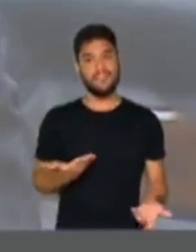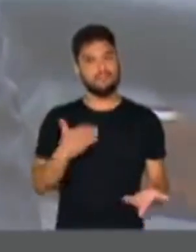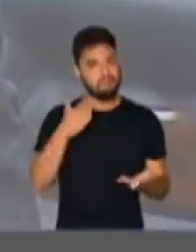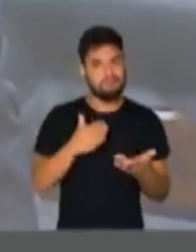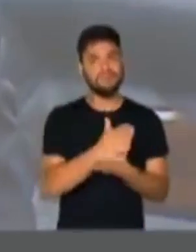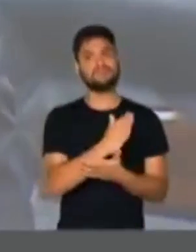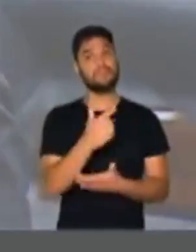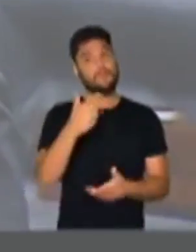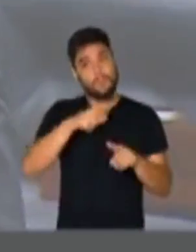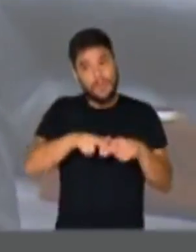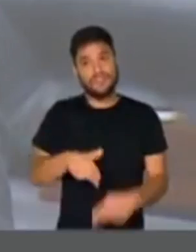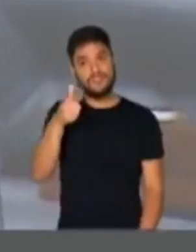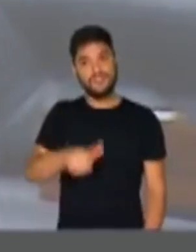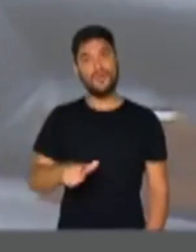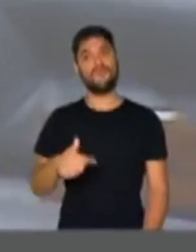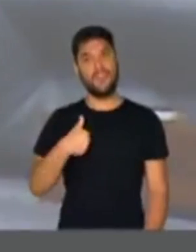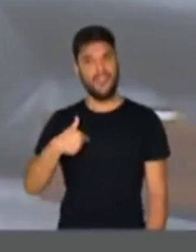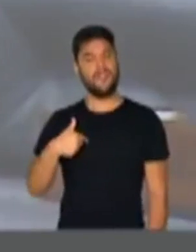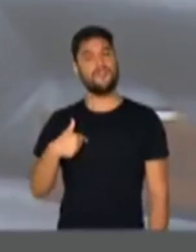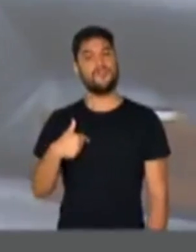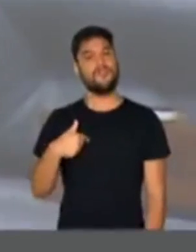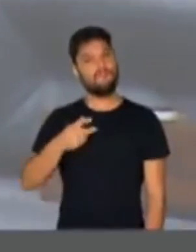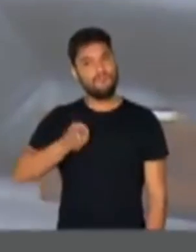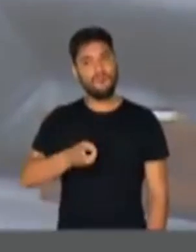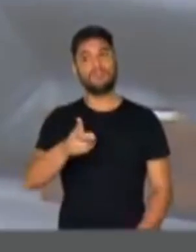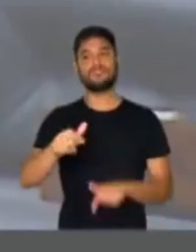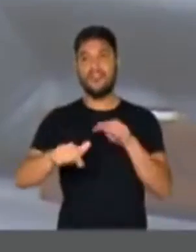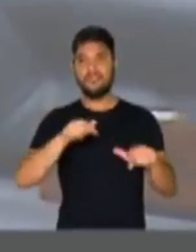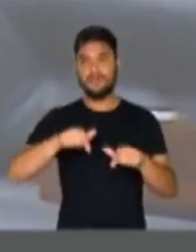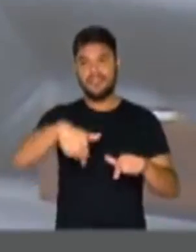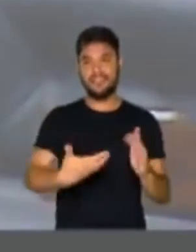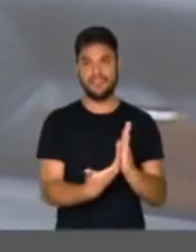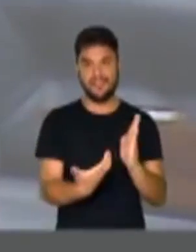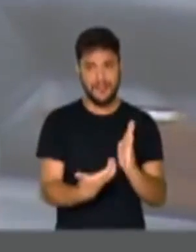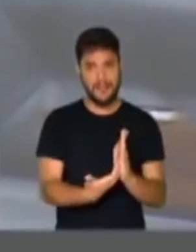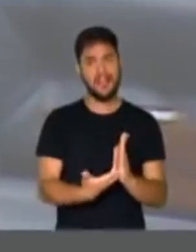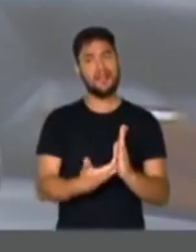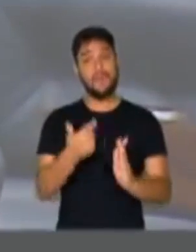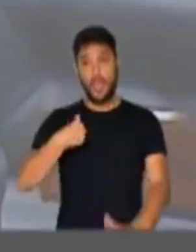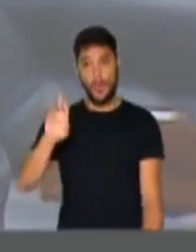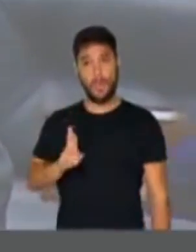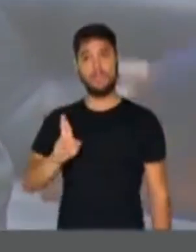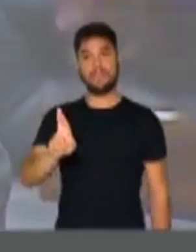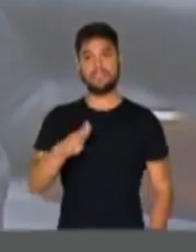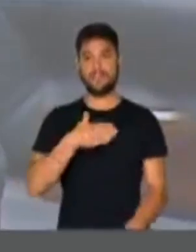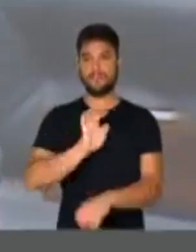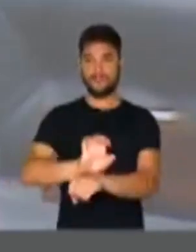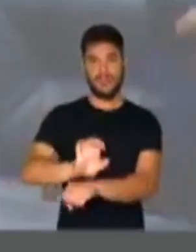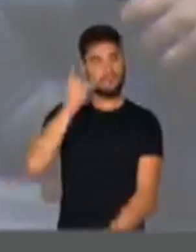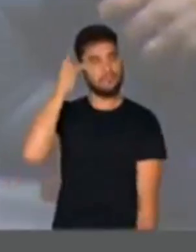portanto, mais uma vez a oportunidade de ter um novo mandato aqui, representando São Paulo,